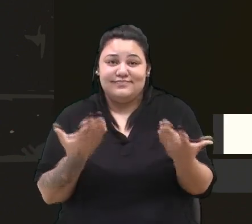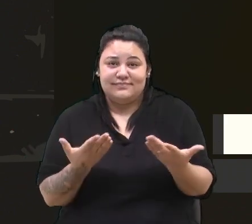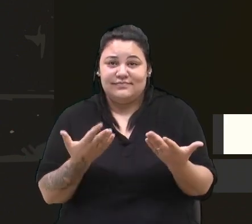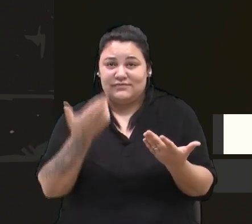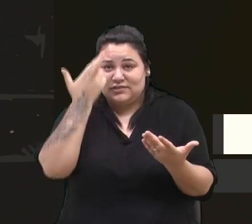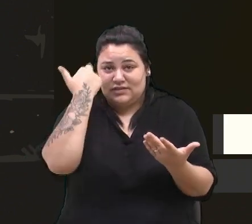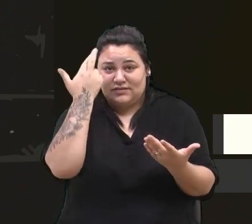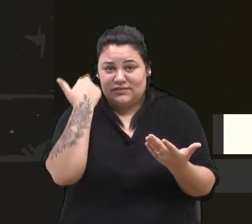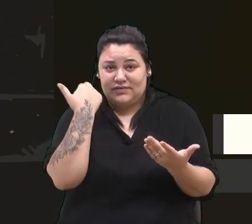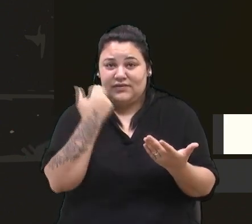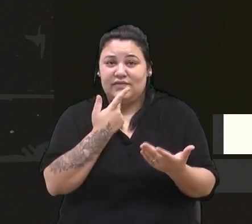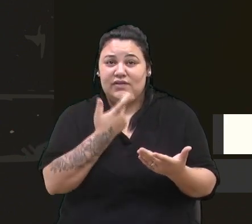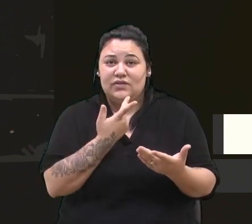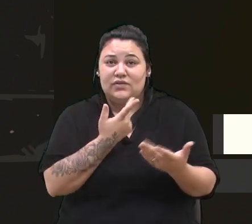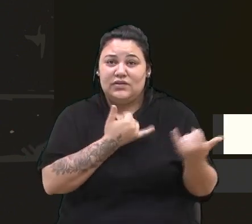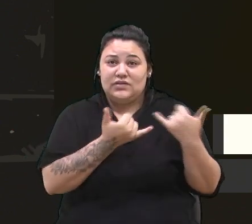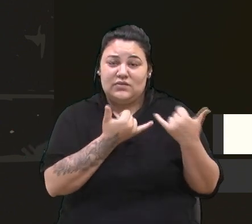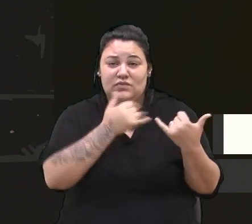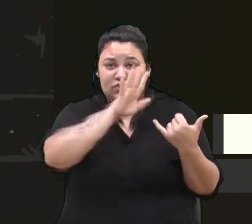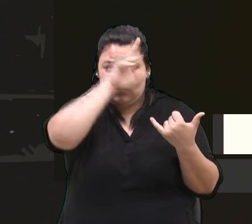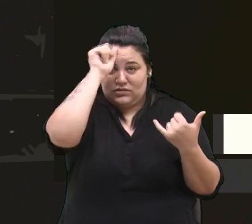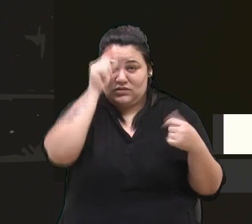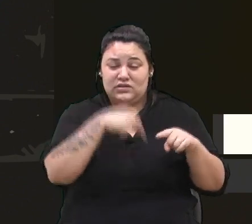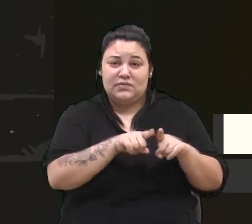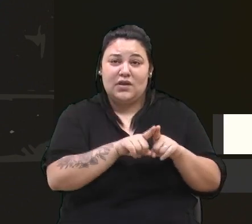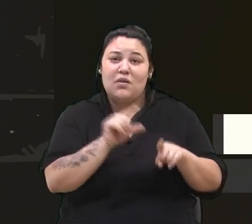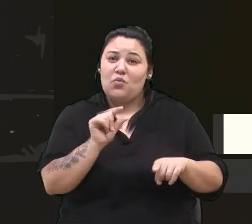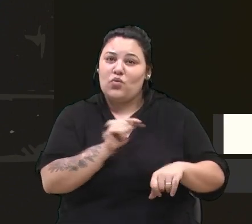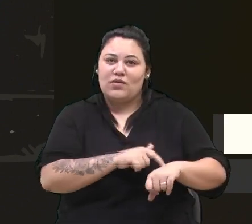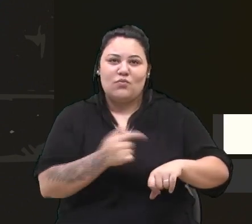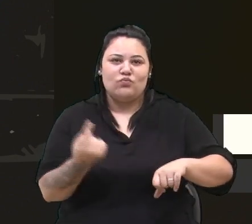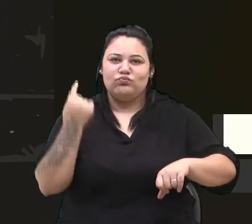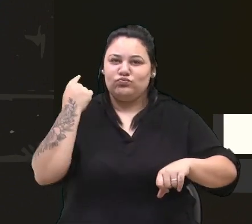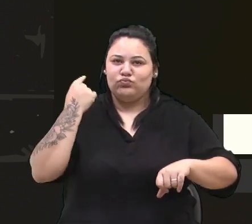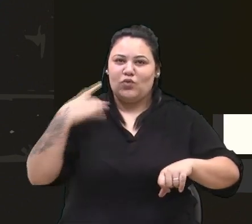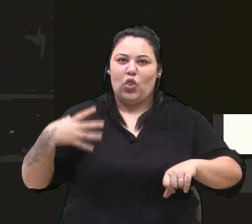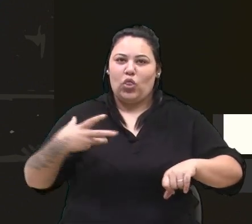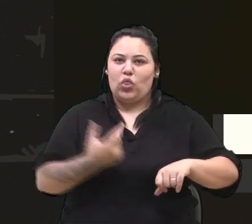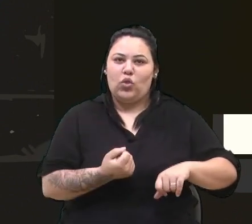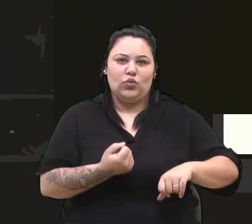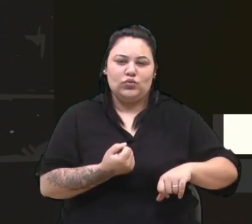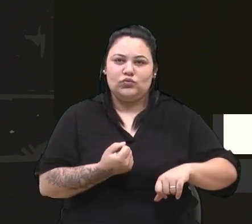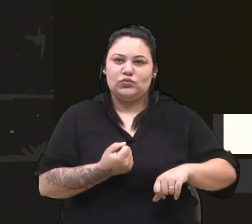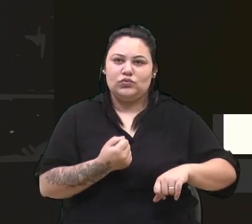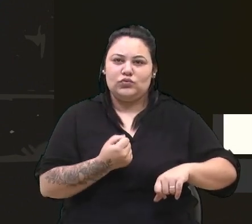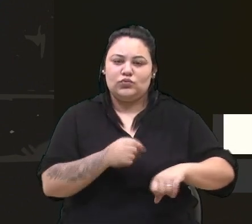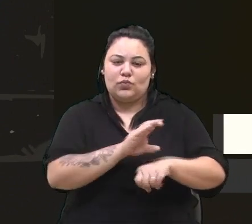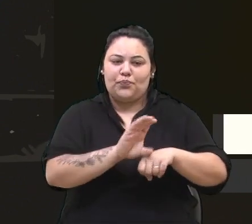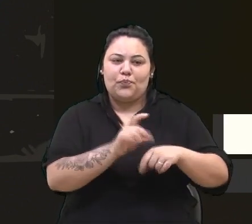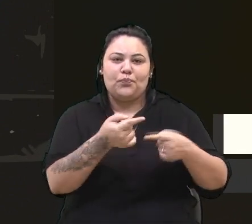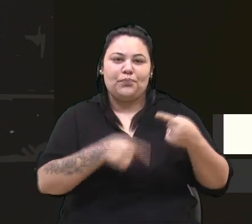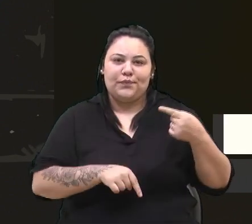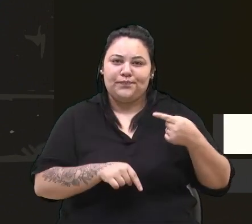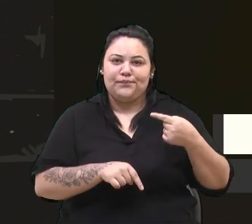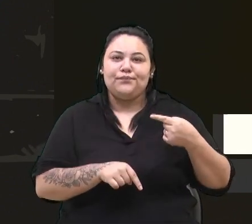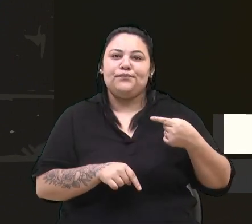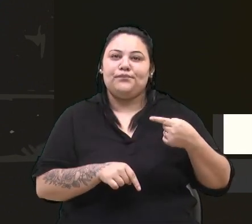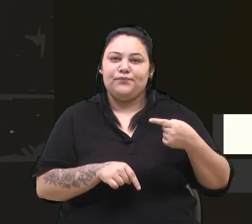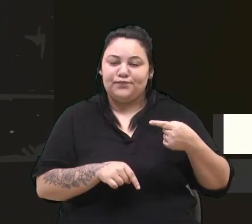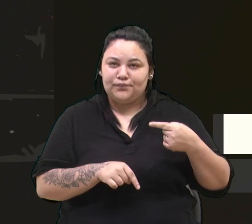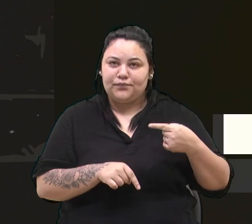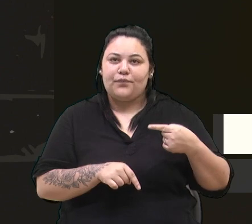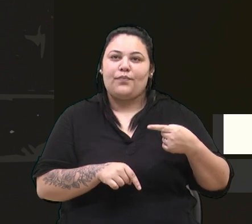antecedeu, já citou o exemplo do município. Há bem pouco tempo atrás, absolutamente tudo era inconstitucional, quando era para